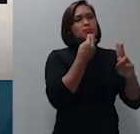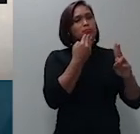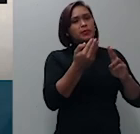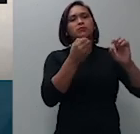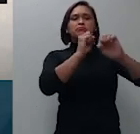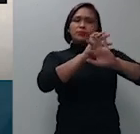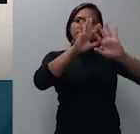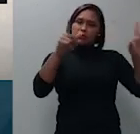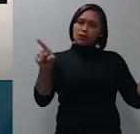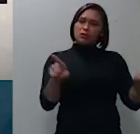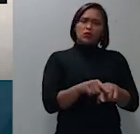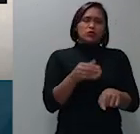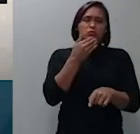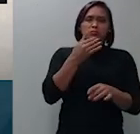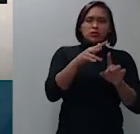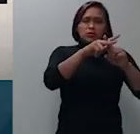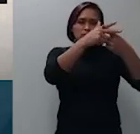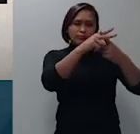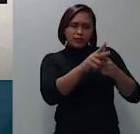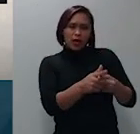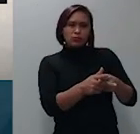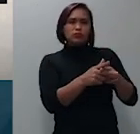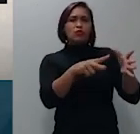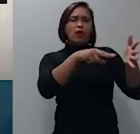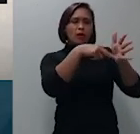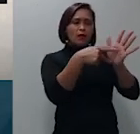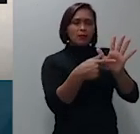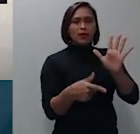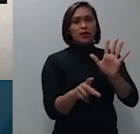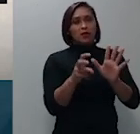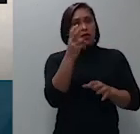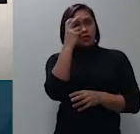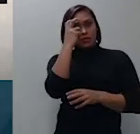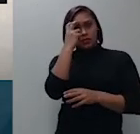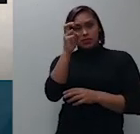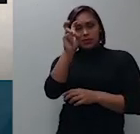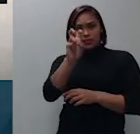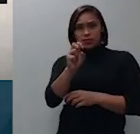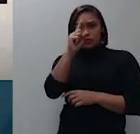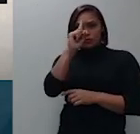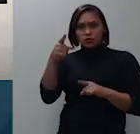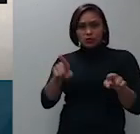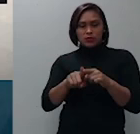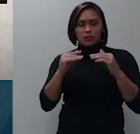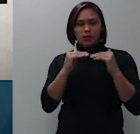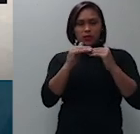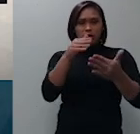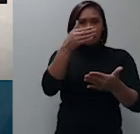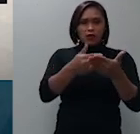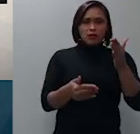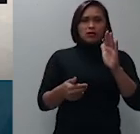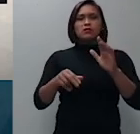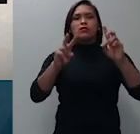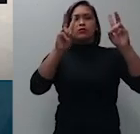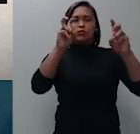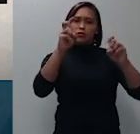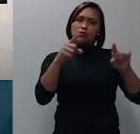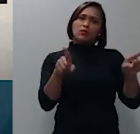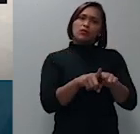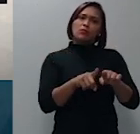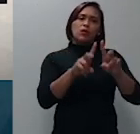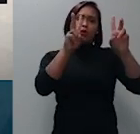ajustes no prazo comum de 5 dias sobre a delimitação do tema probando ou do tema decidendo